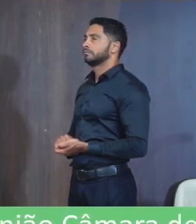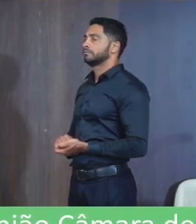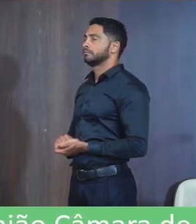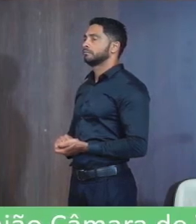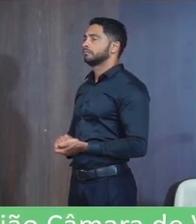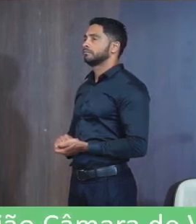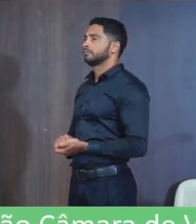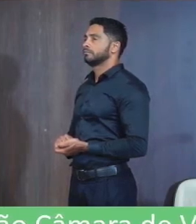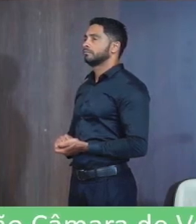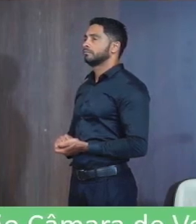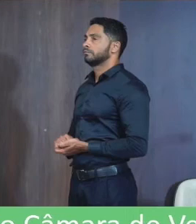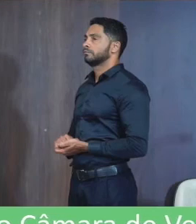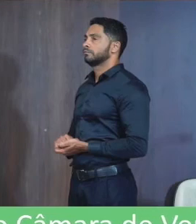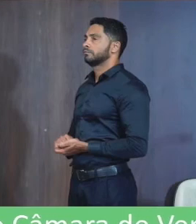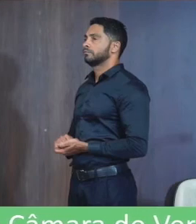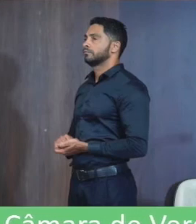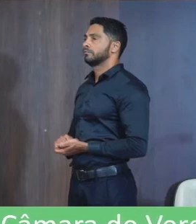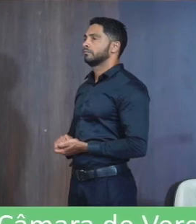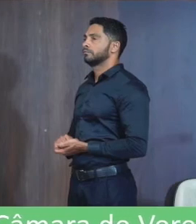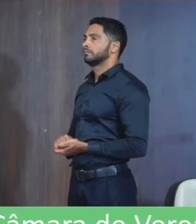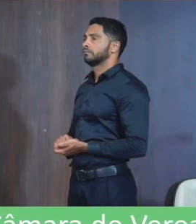Hino De emoção